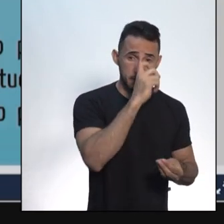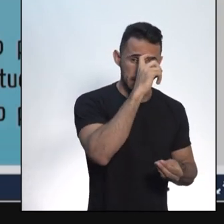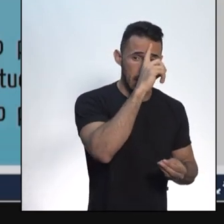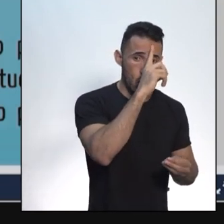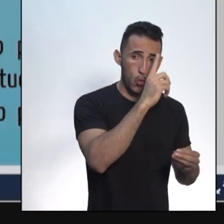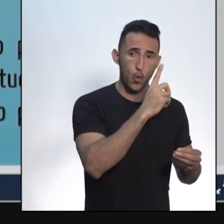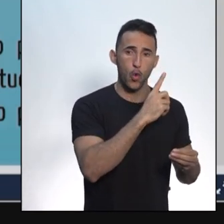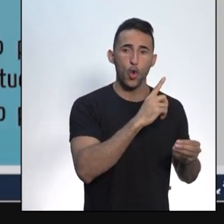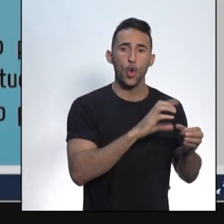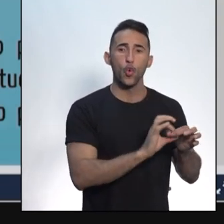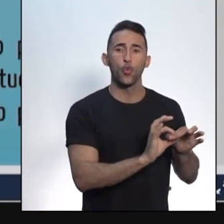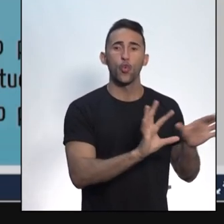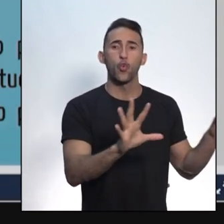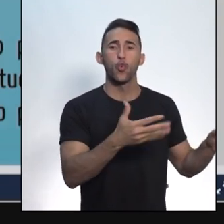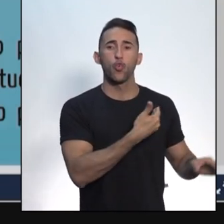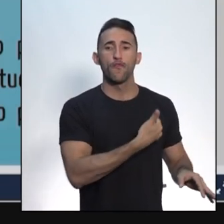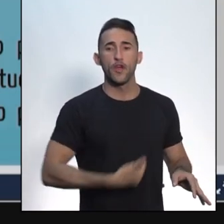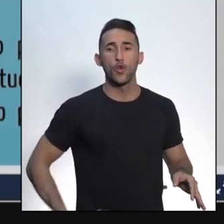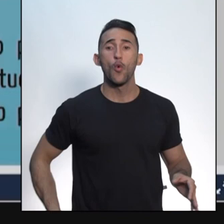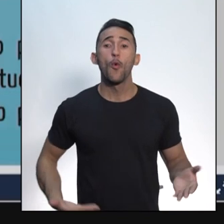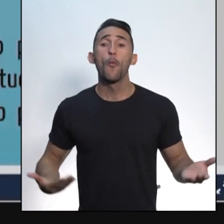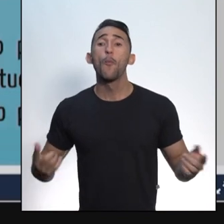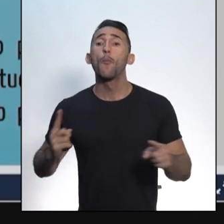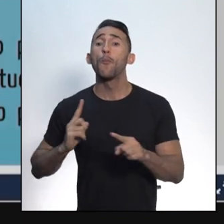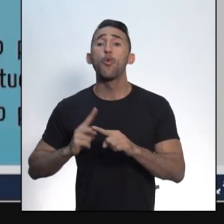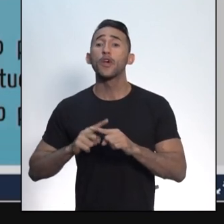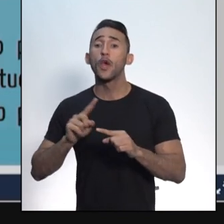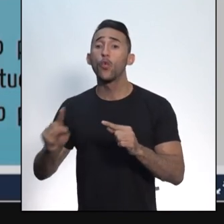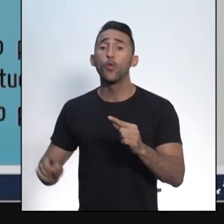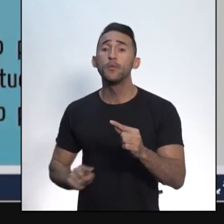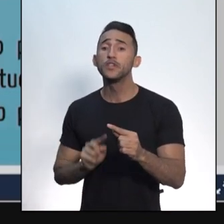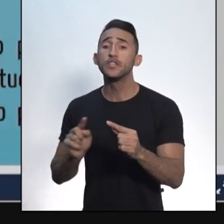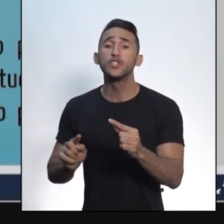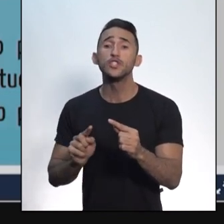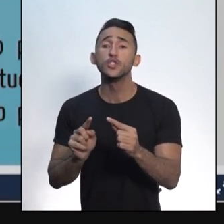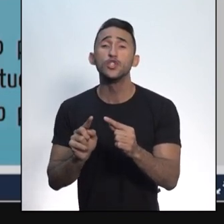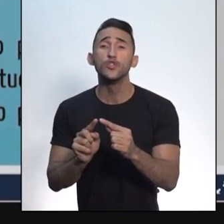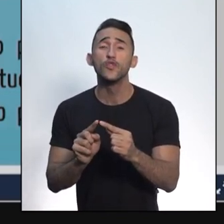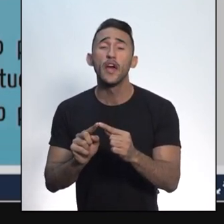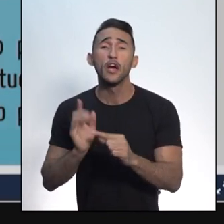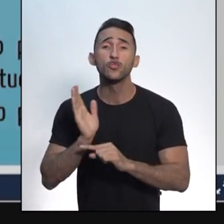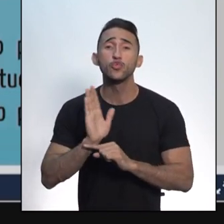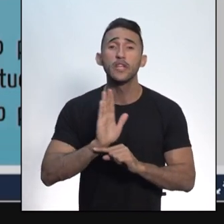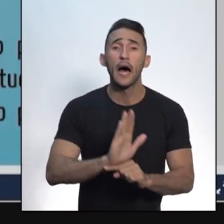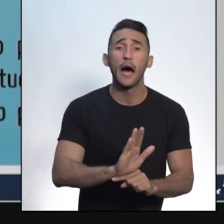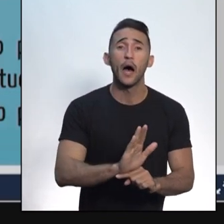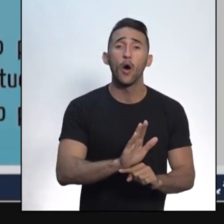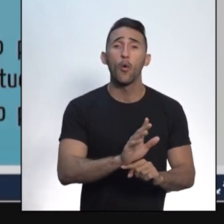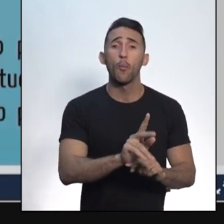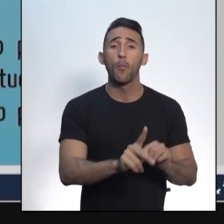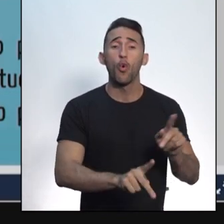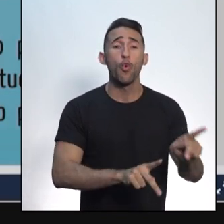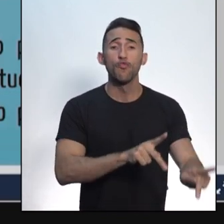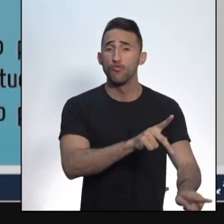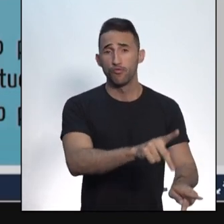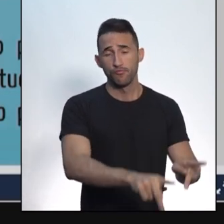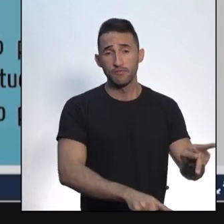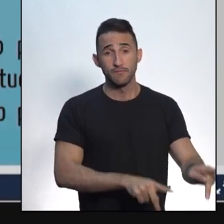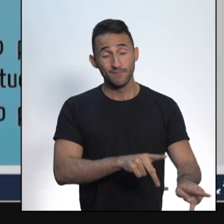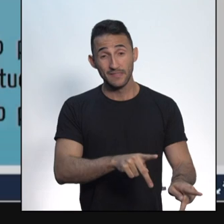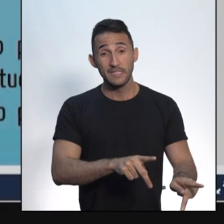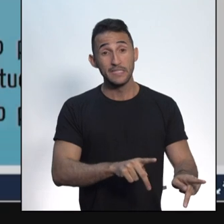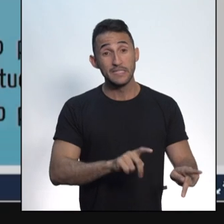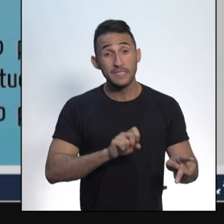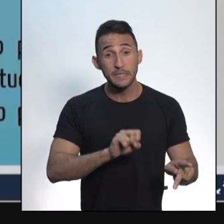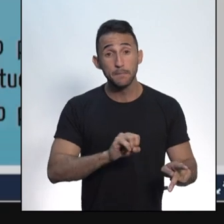porque o meu objetivo aqui agora é atender o interesse comum, o interesse coletivo, ainda que para